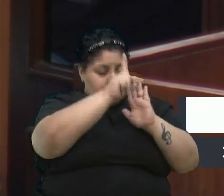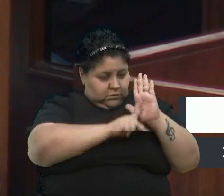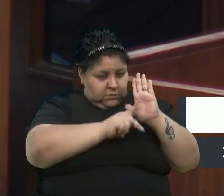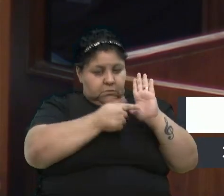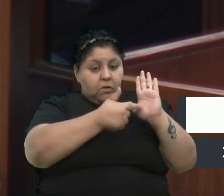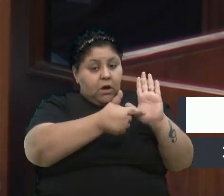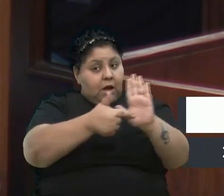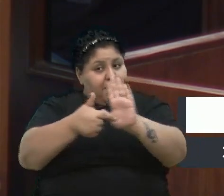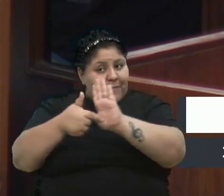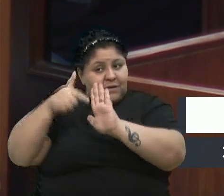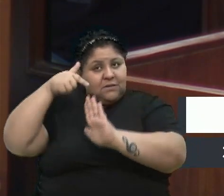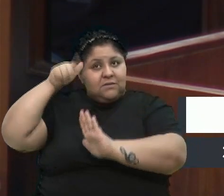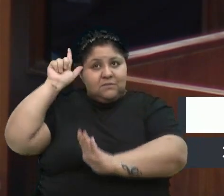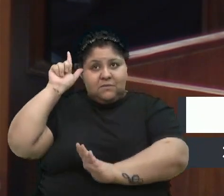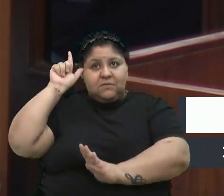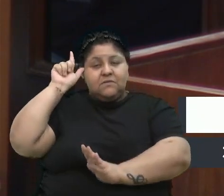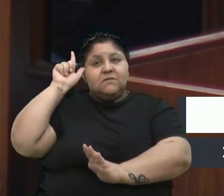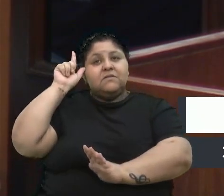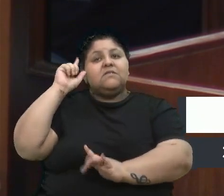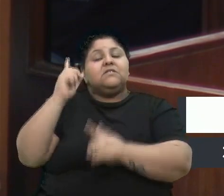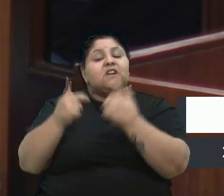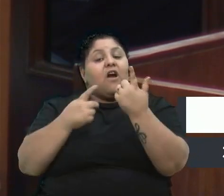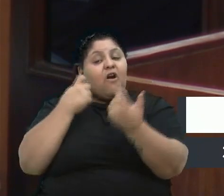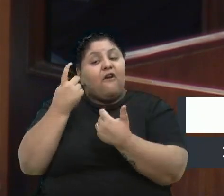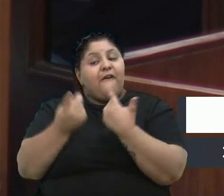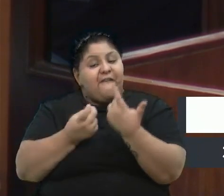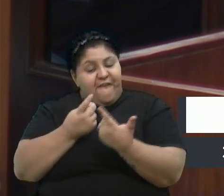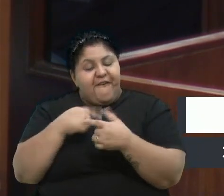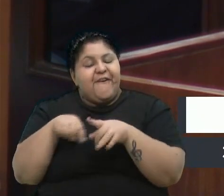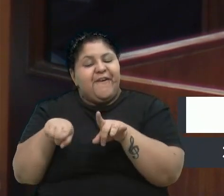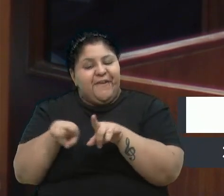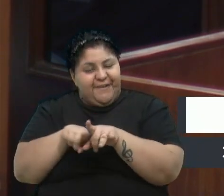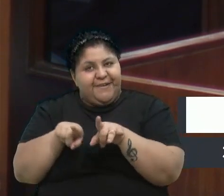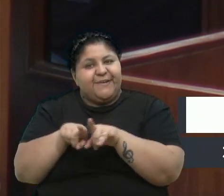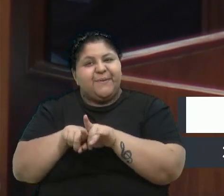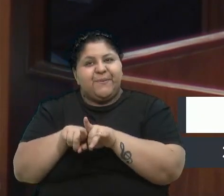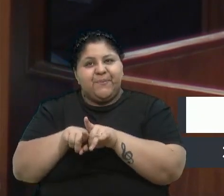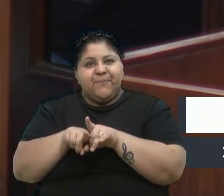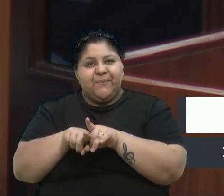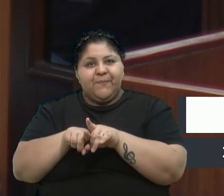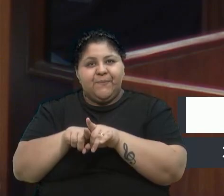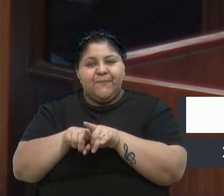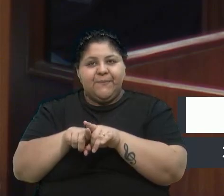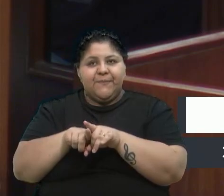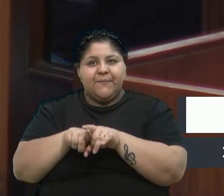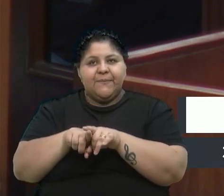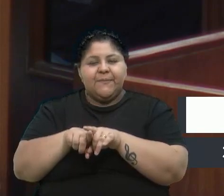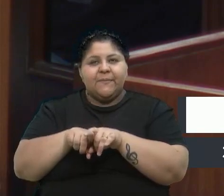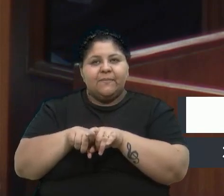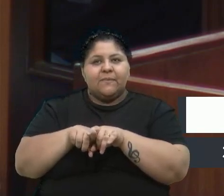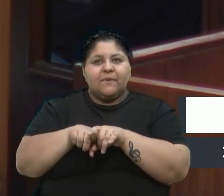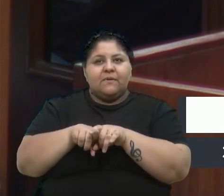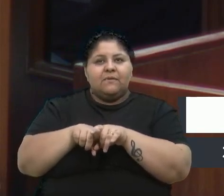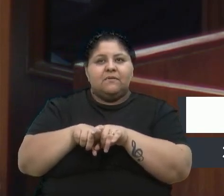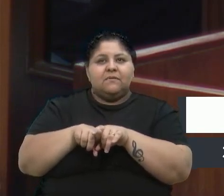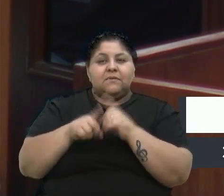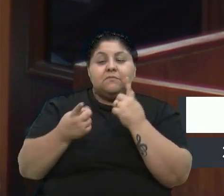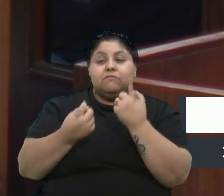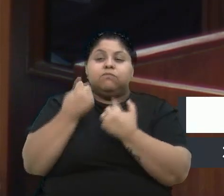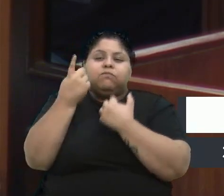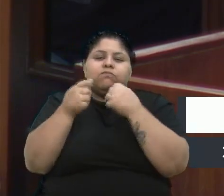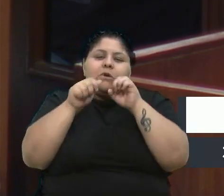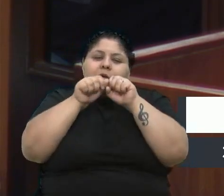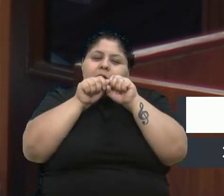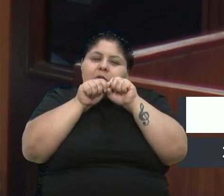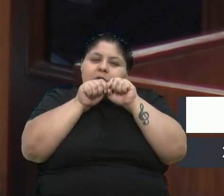apresentados ontem. Quando possível. Alguns deles, inclusive, de algumas proposições que